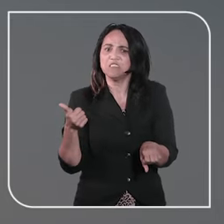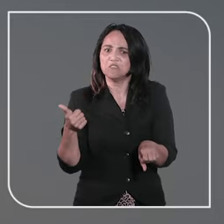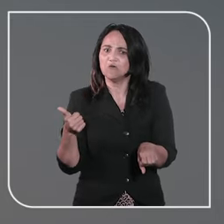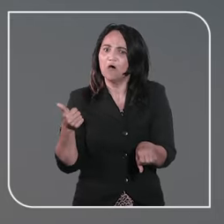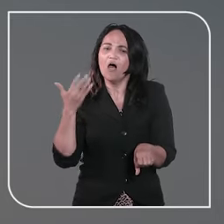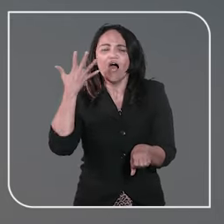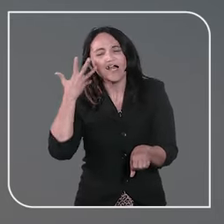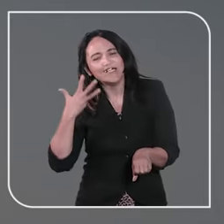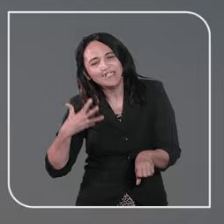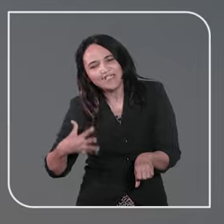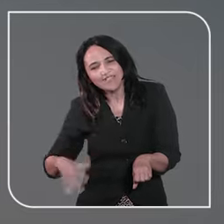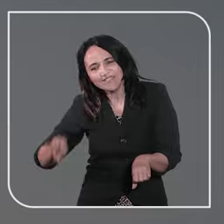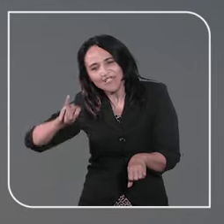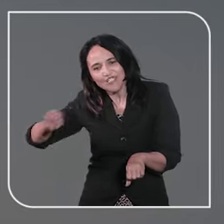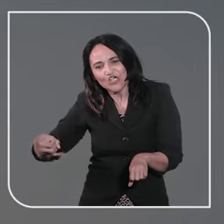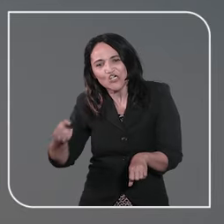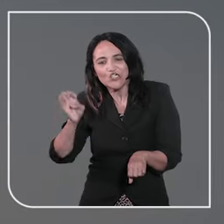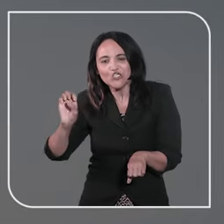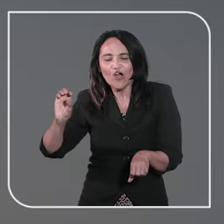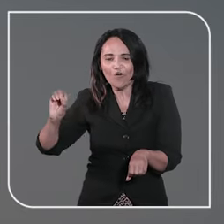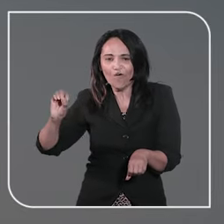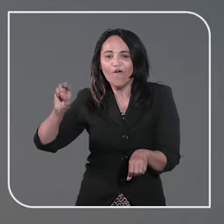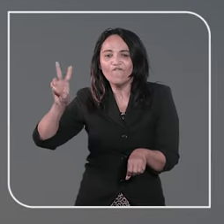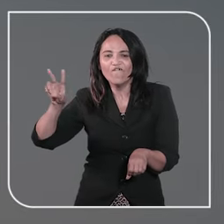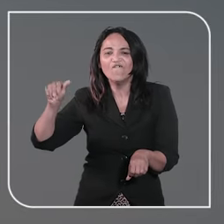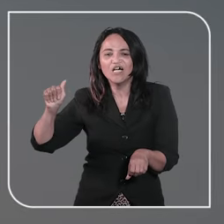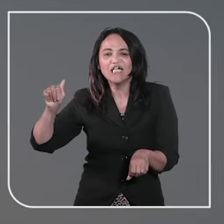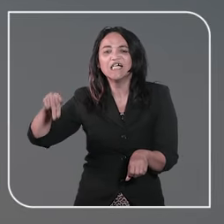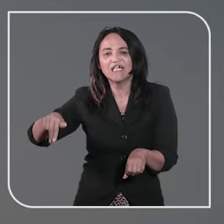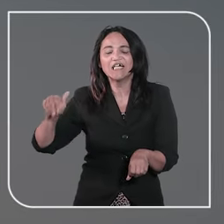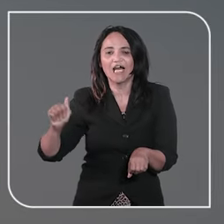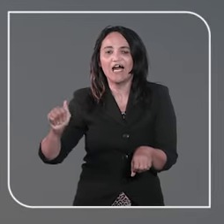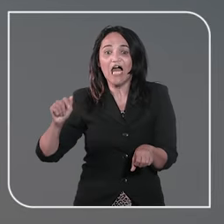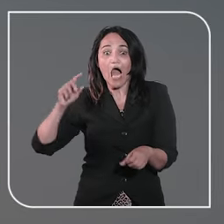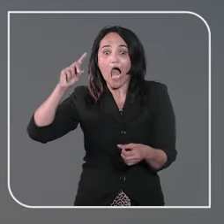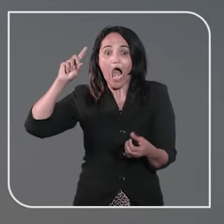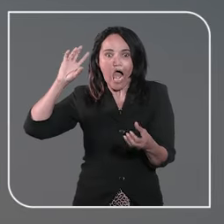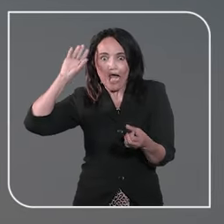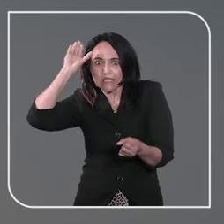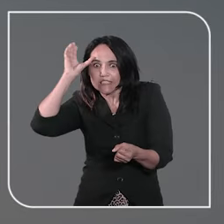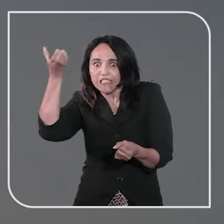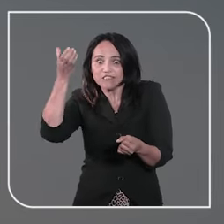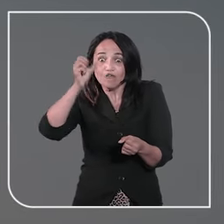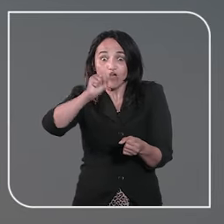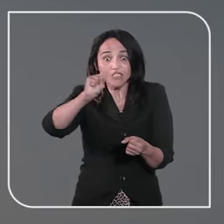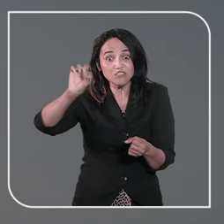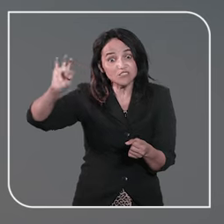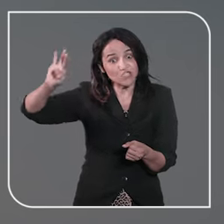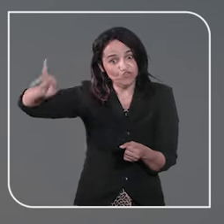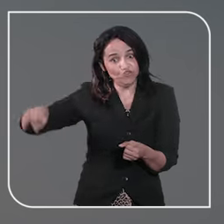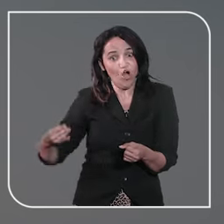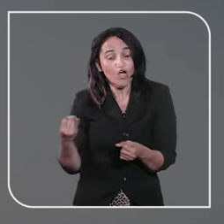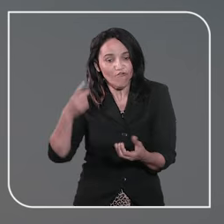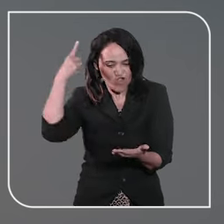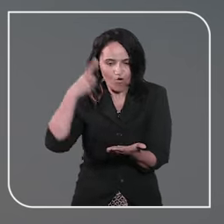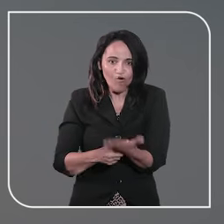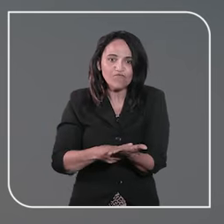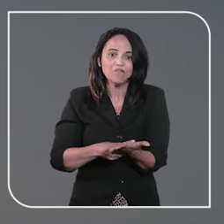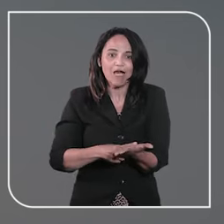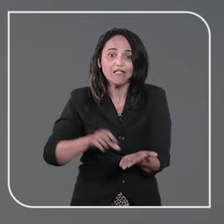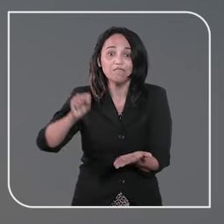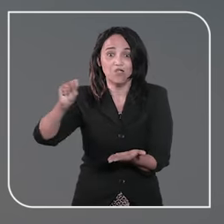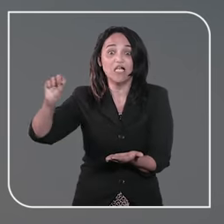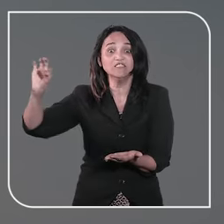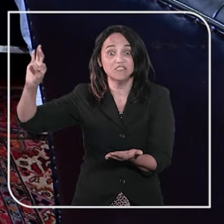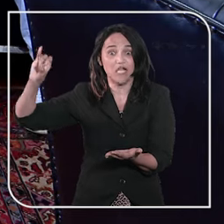pequena Giovanna veio da mesma forma, após decisão do STJ em 2023 e também foi confirmada pelo Supremo